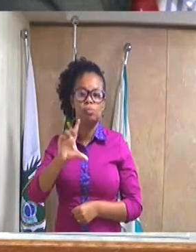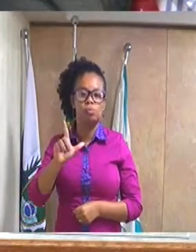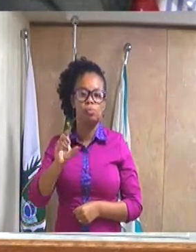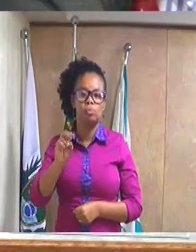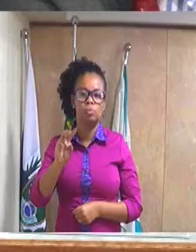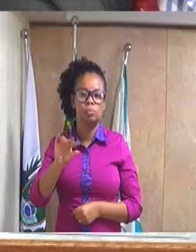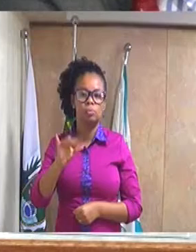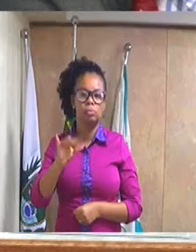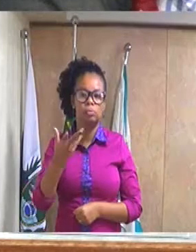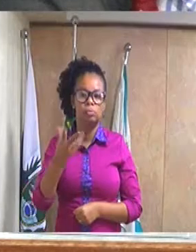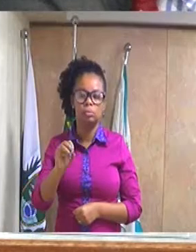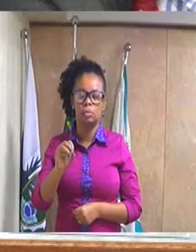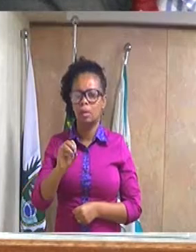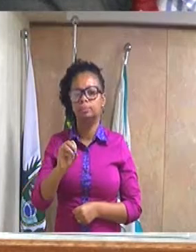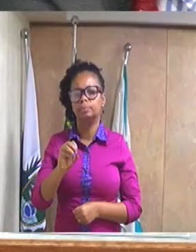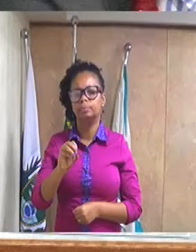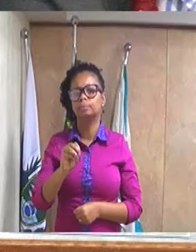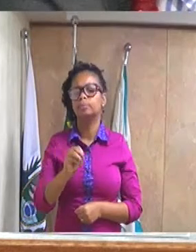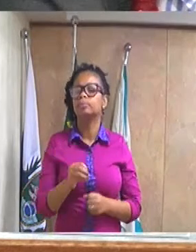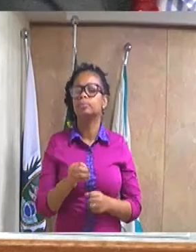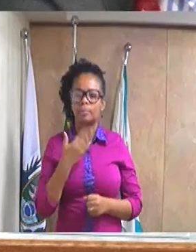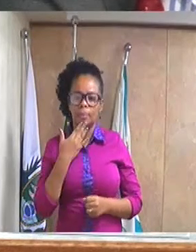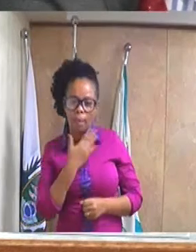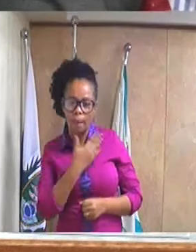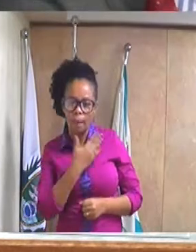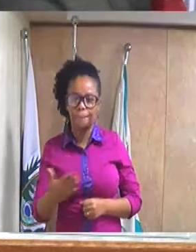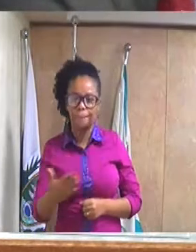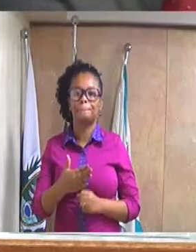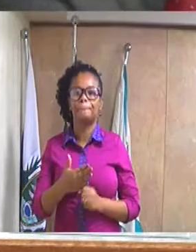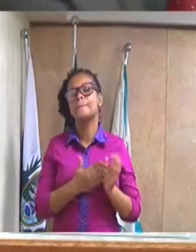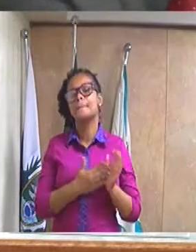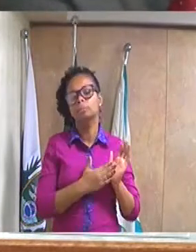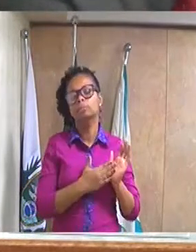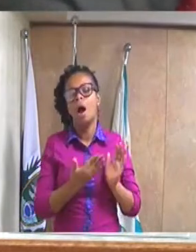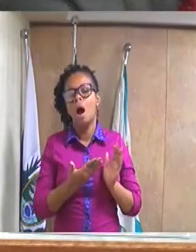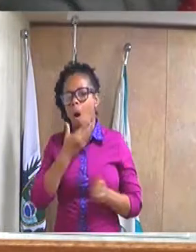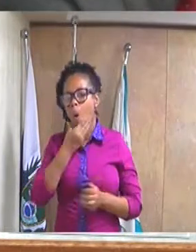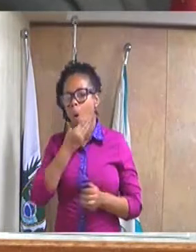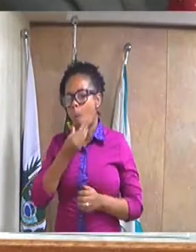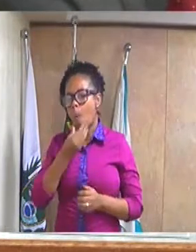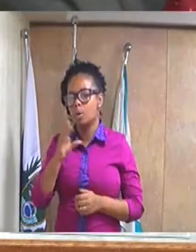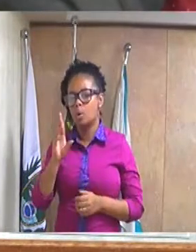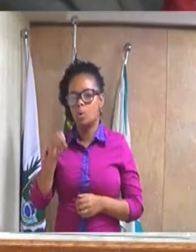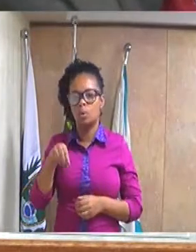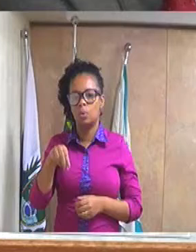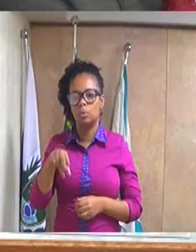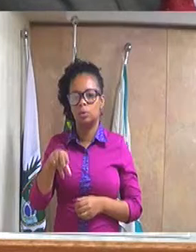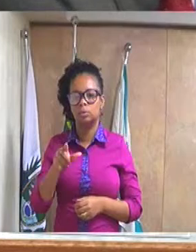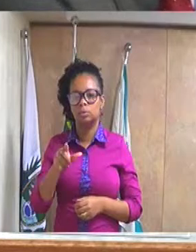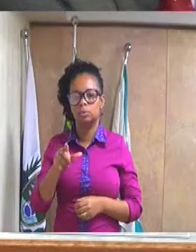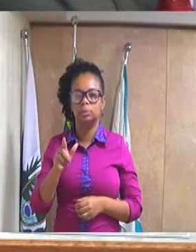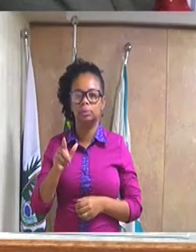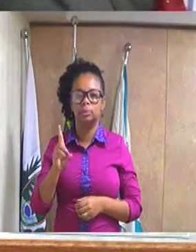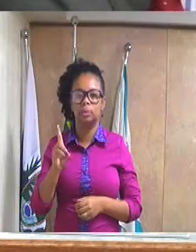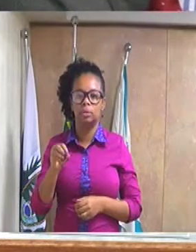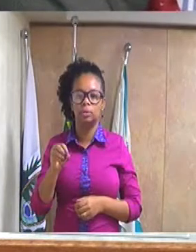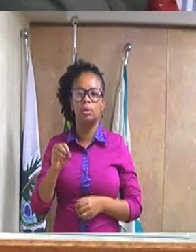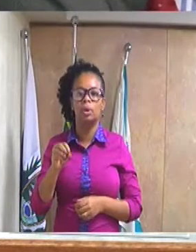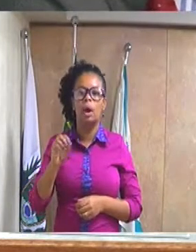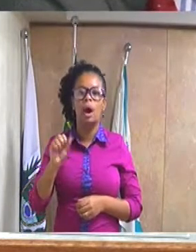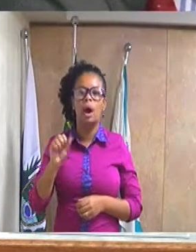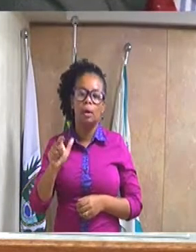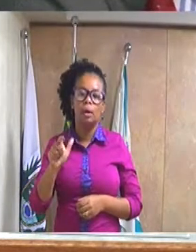consignando moção de aplausos ao ilustríssimo doutor Ronaldo Alves de Melo Júnior,